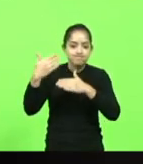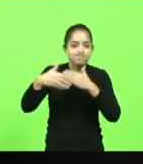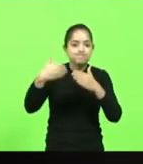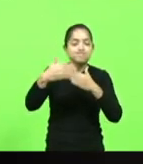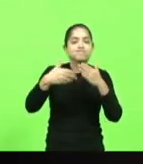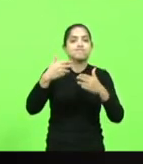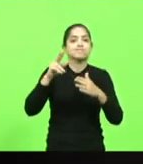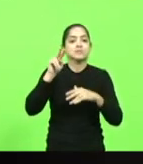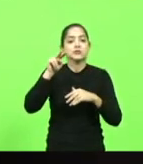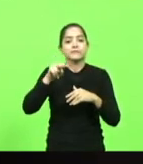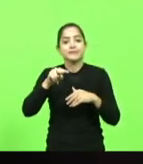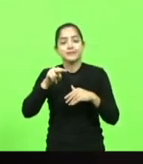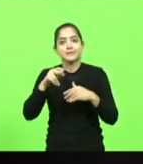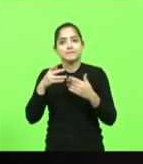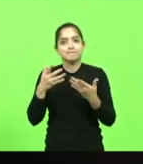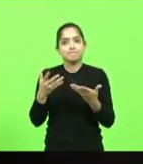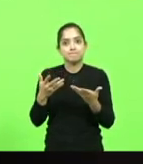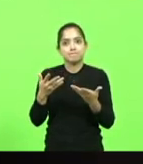tanta forma,